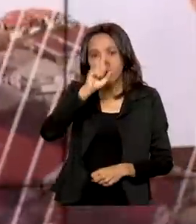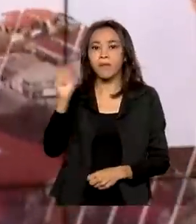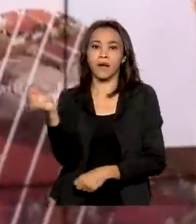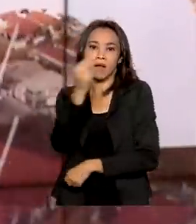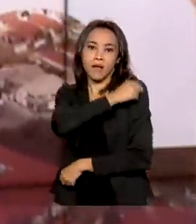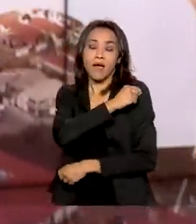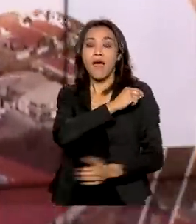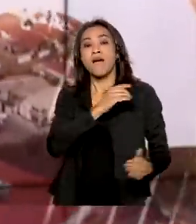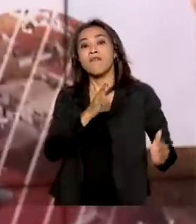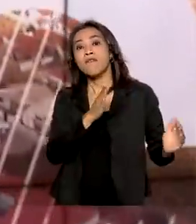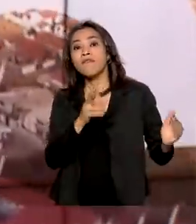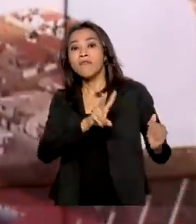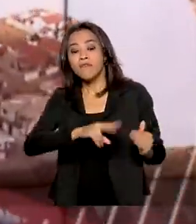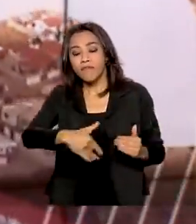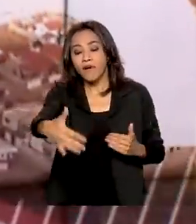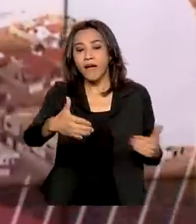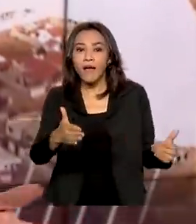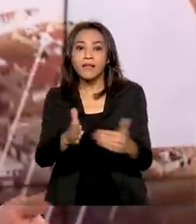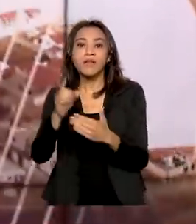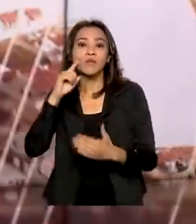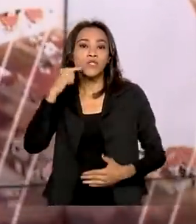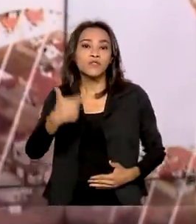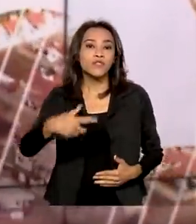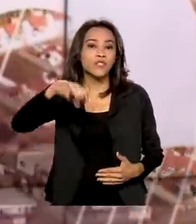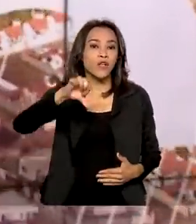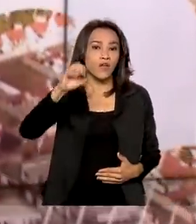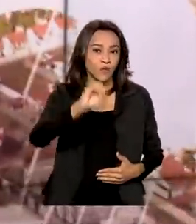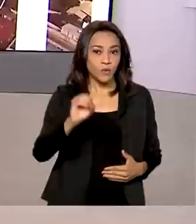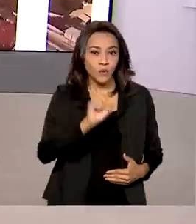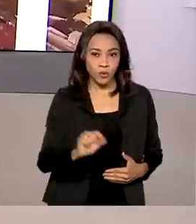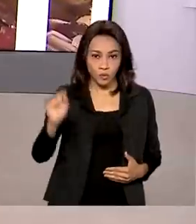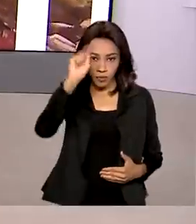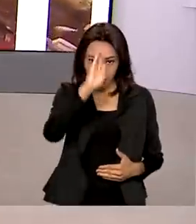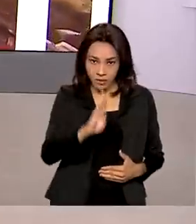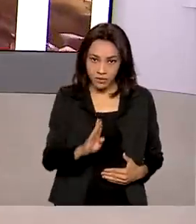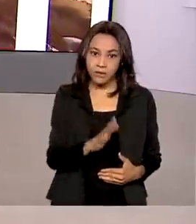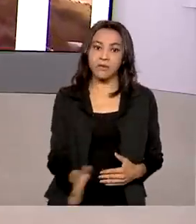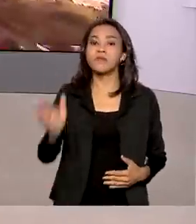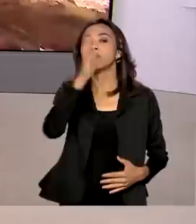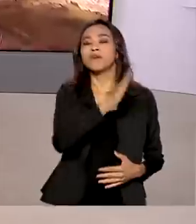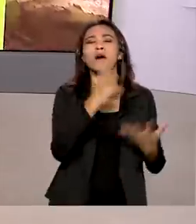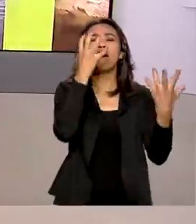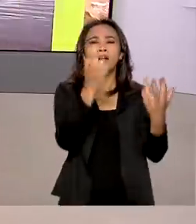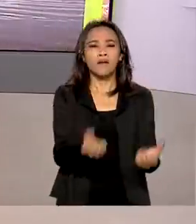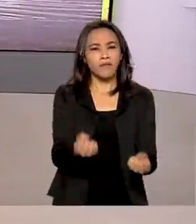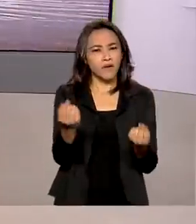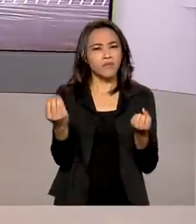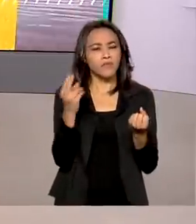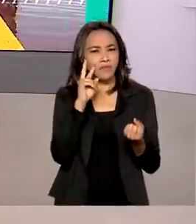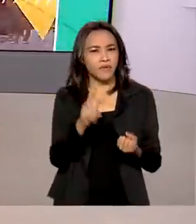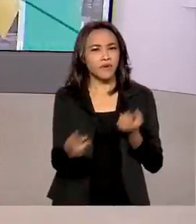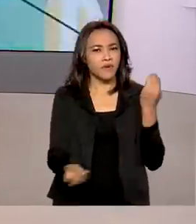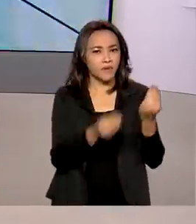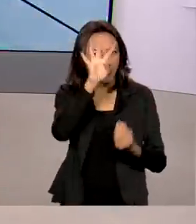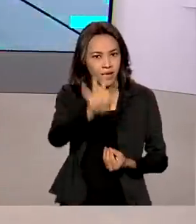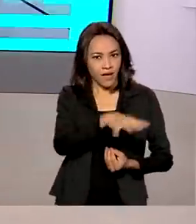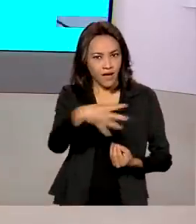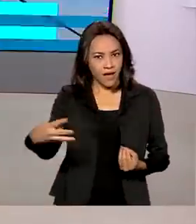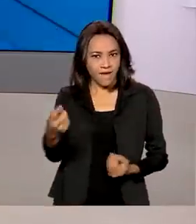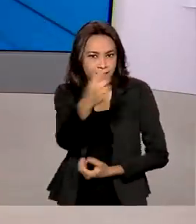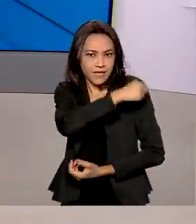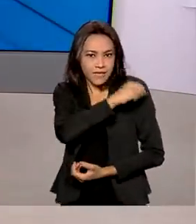A campanha vai até o dia 29 de outubro em todo o país. Vamos ver como está a vacinação contra a Covid no Brasil?